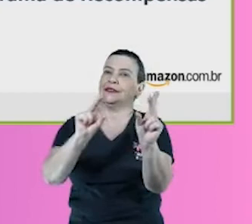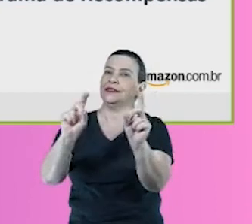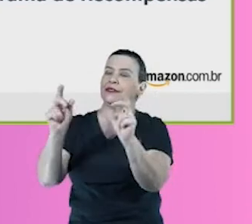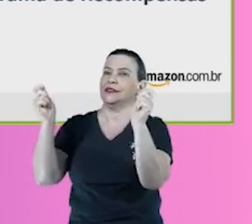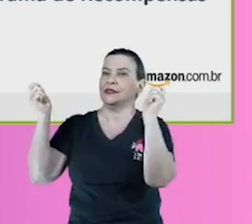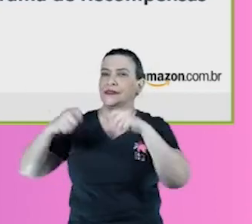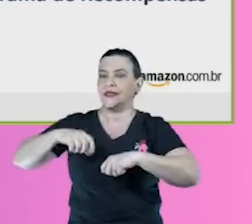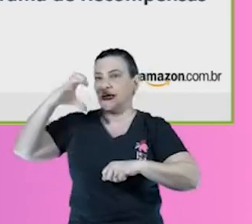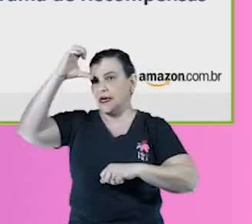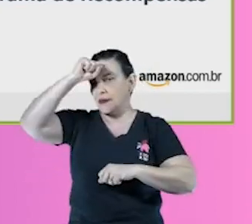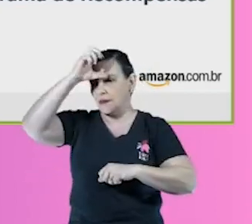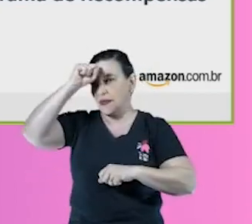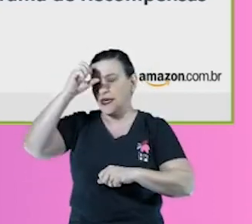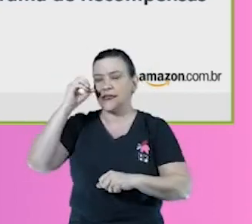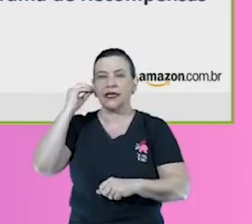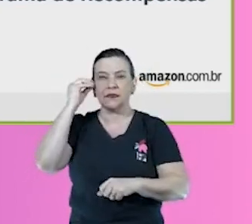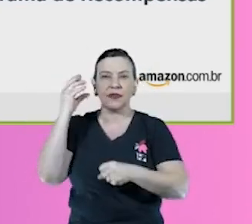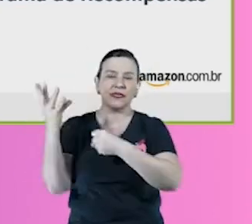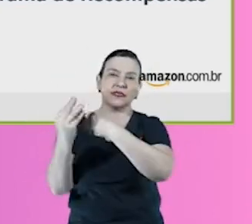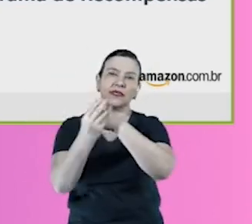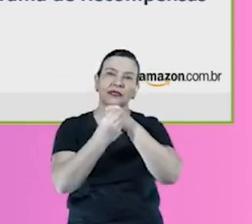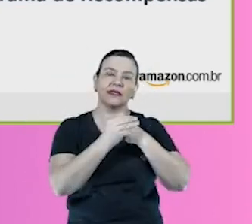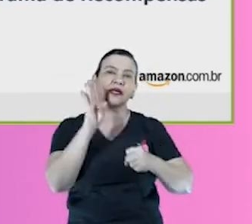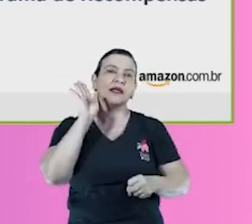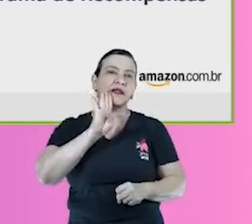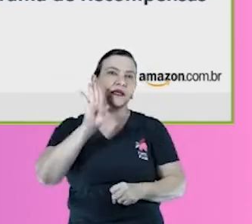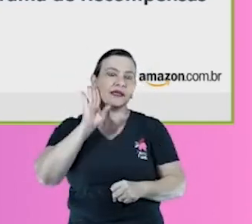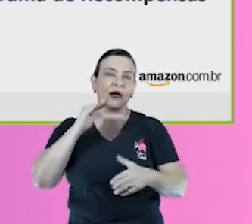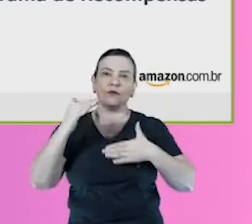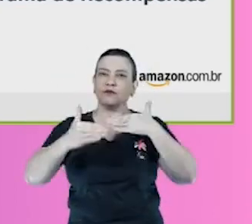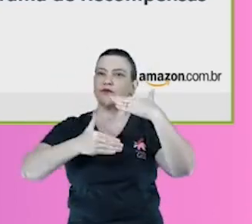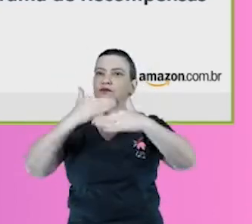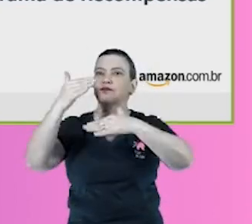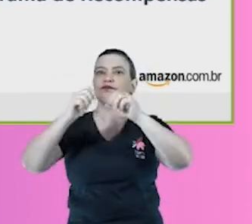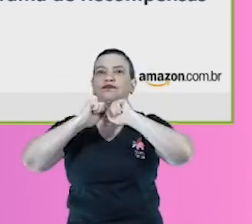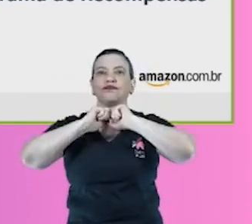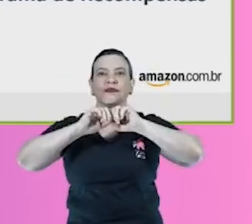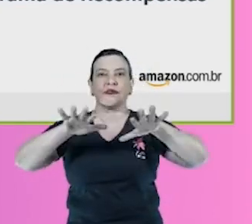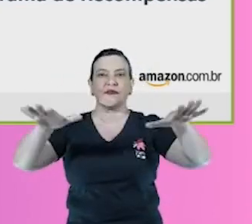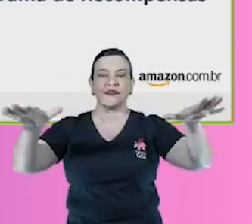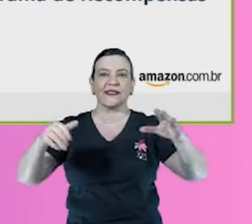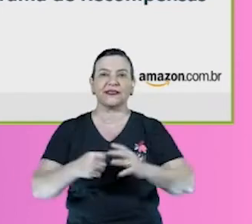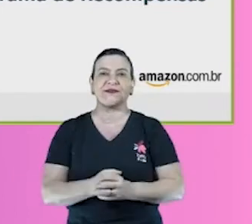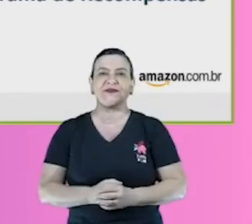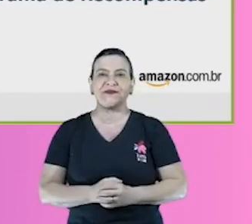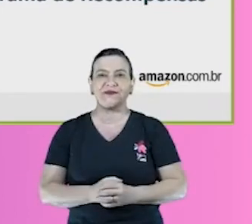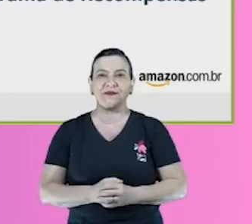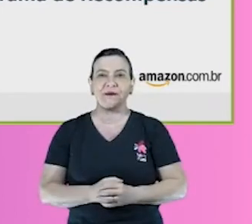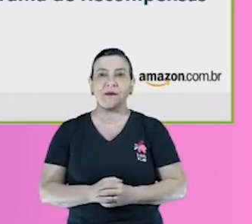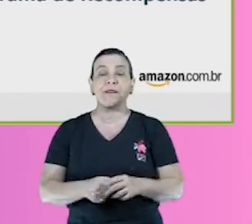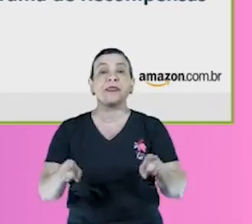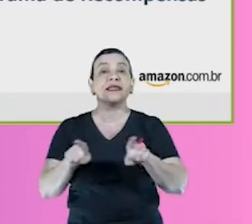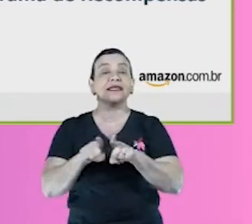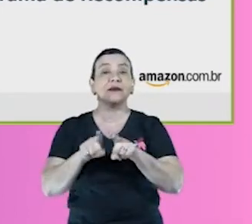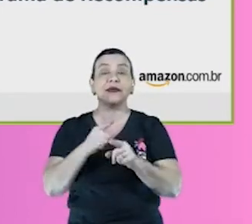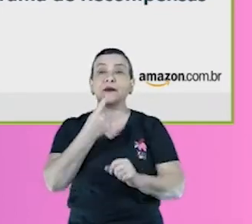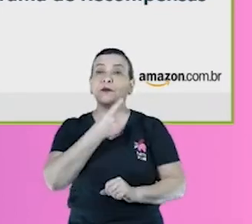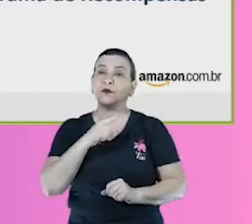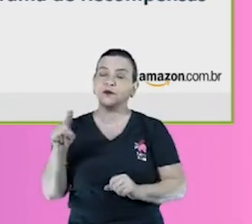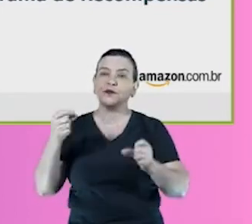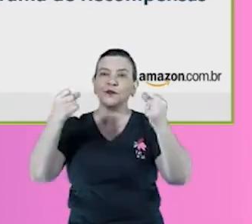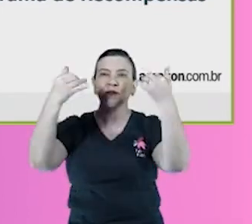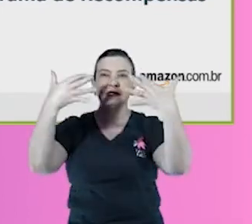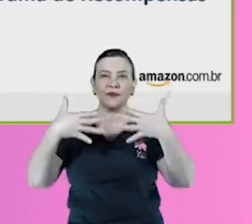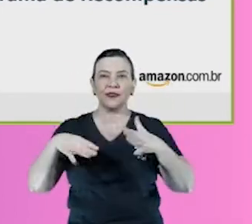legal poder vender em um mercado, né, que está tão avançado em termos de e-commerce, assim. E, por último, eu quero falar um pouquinho do programa de